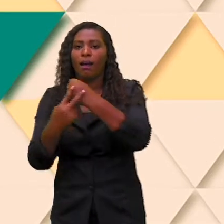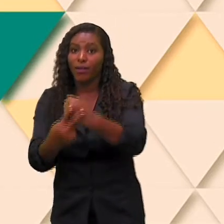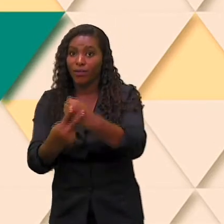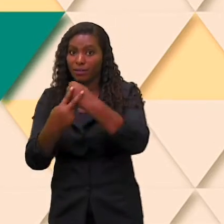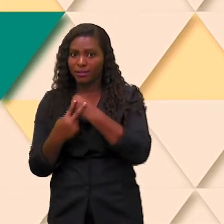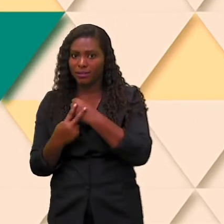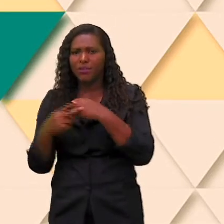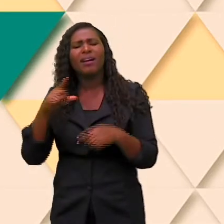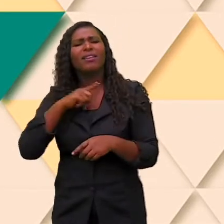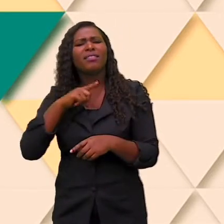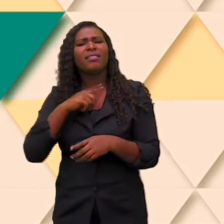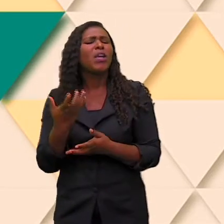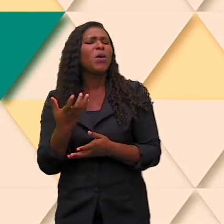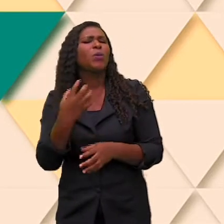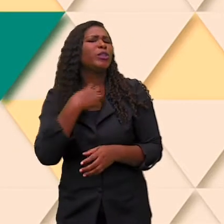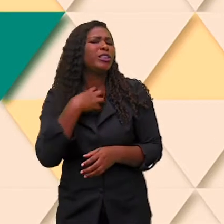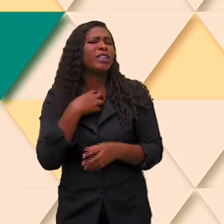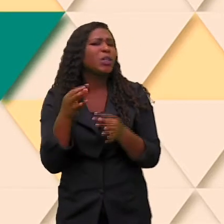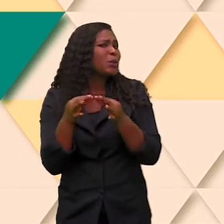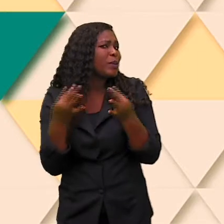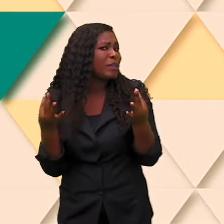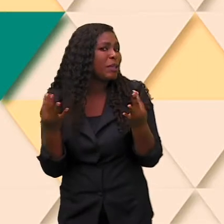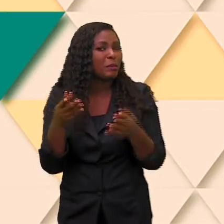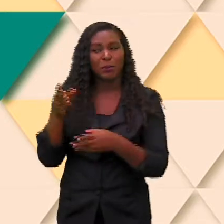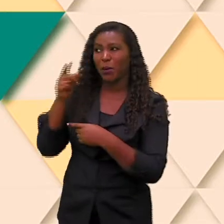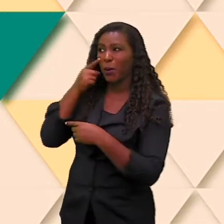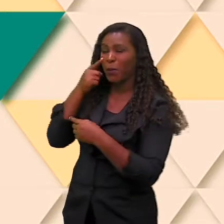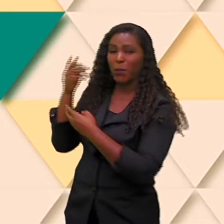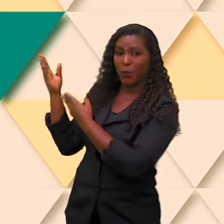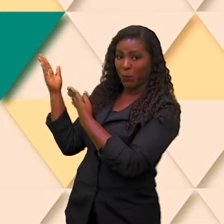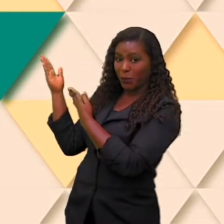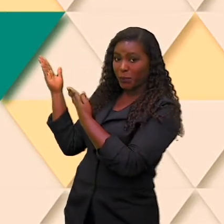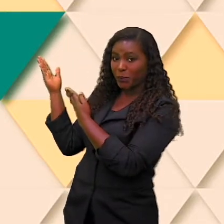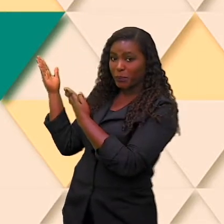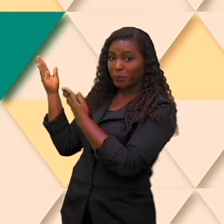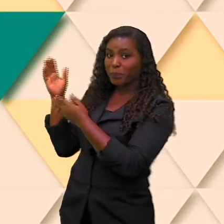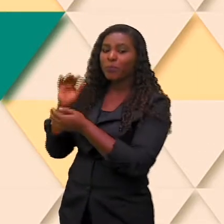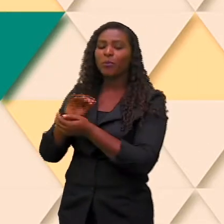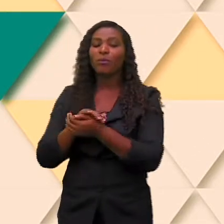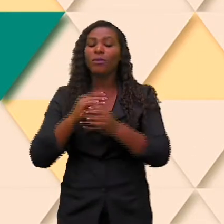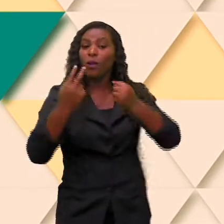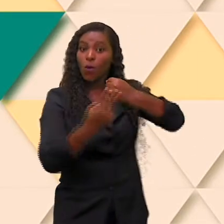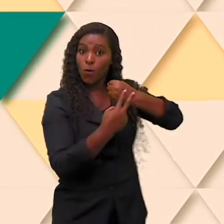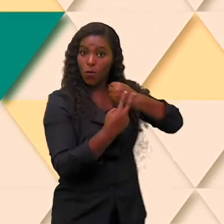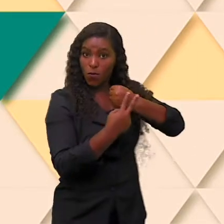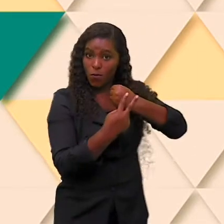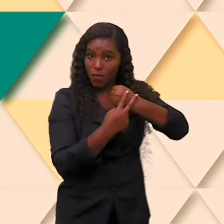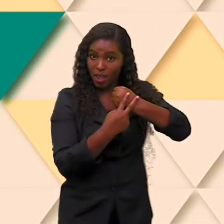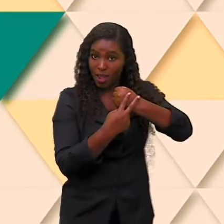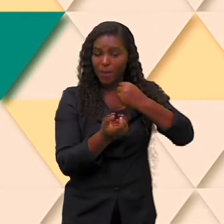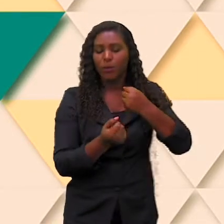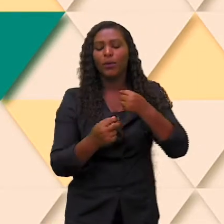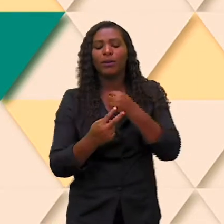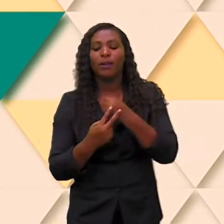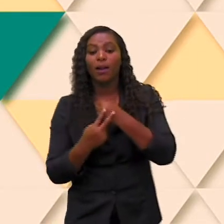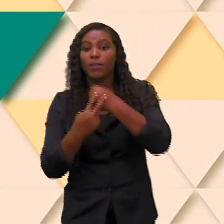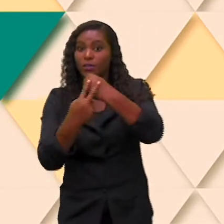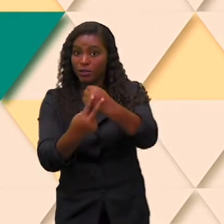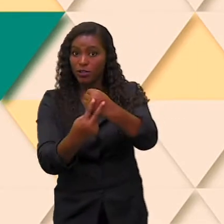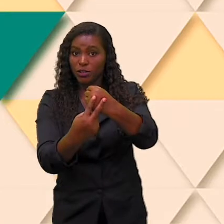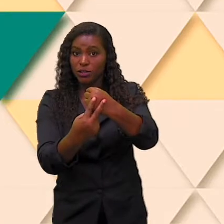ela aí. Bora no próximo slide, ó. Verbo na voz ativa, mais o pronome oblíquo